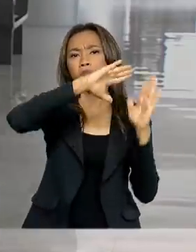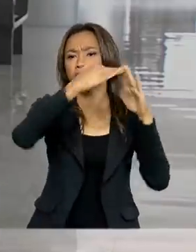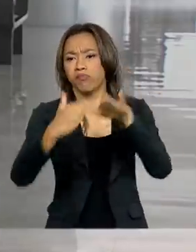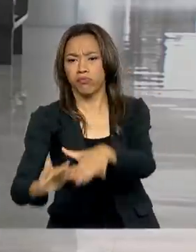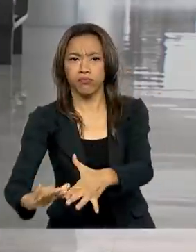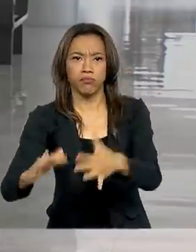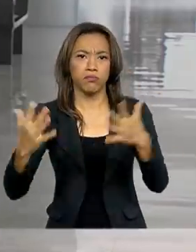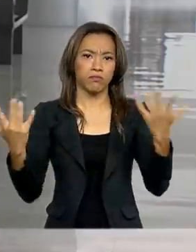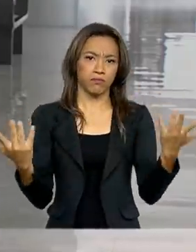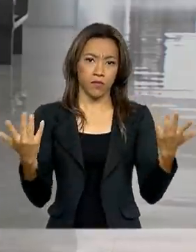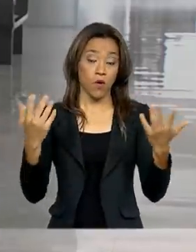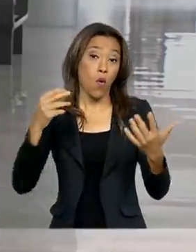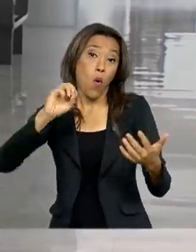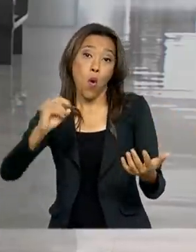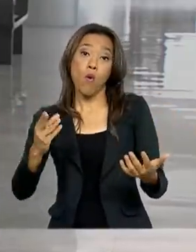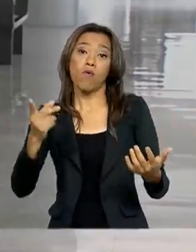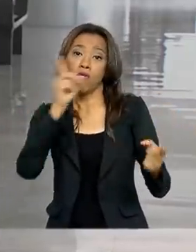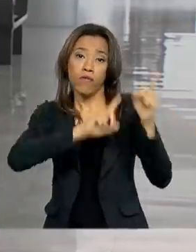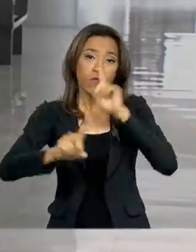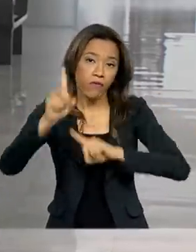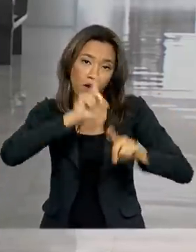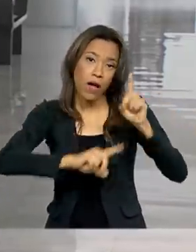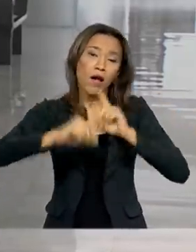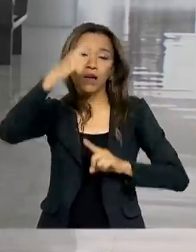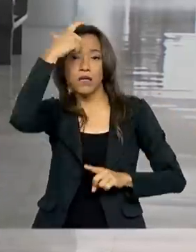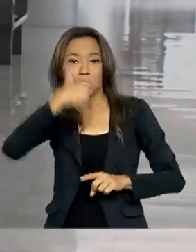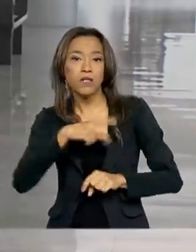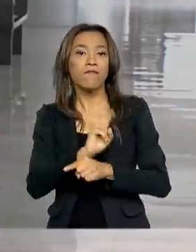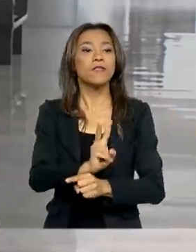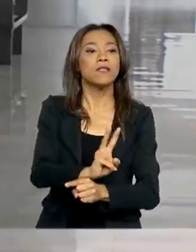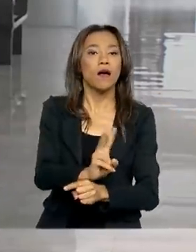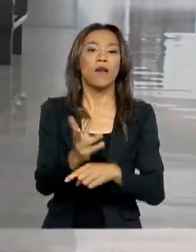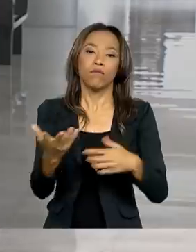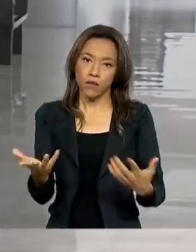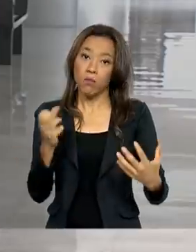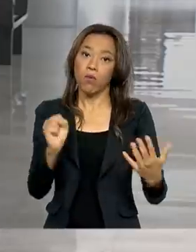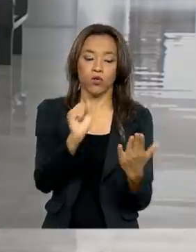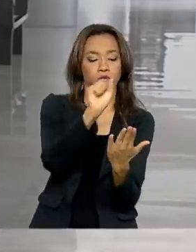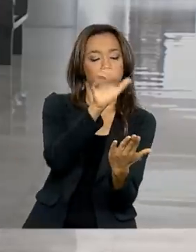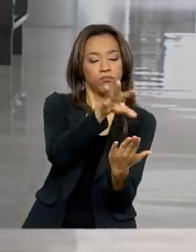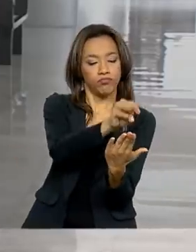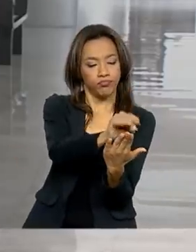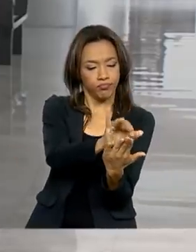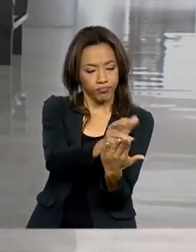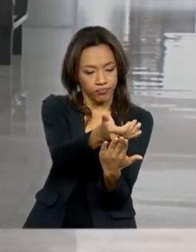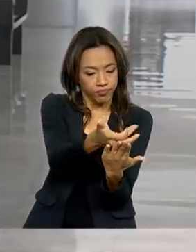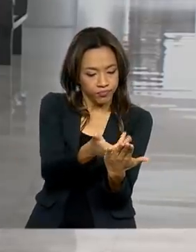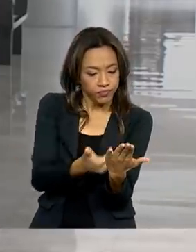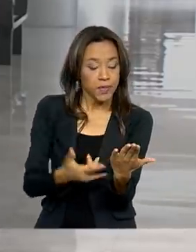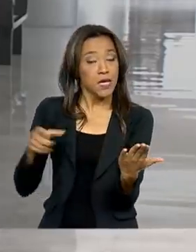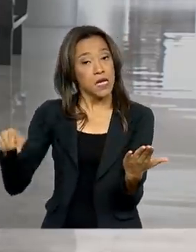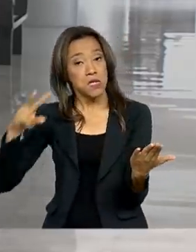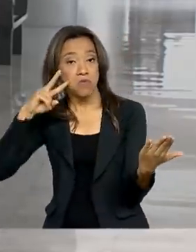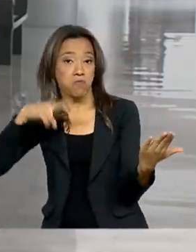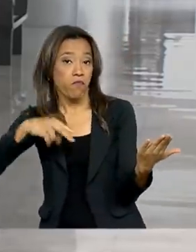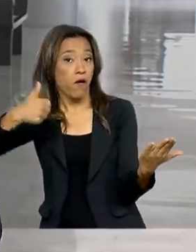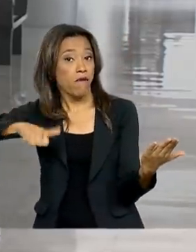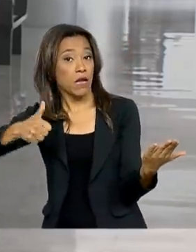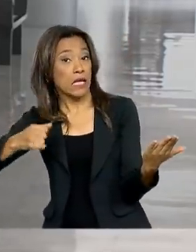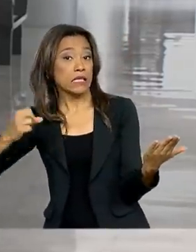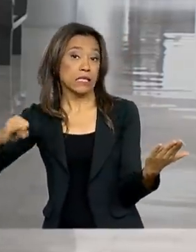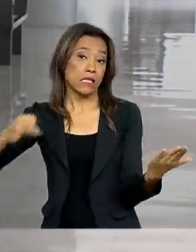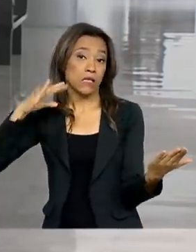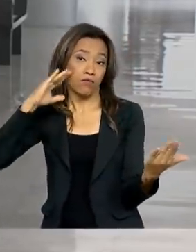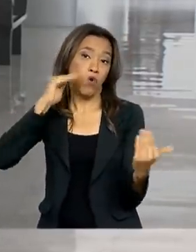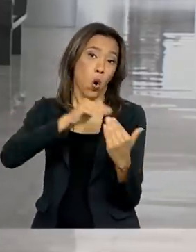de procedimento de algum aplicador. O Inep lembra que pode deferir ou não esse pedido para que